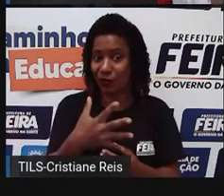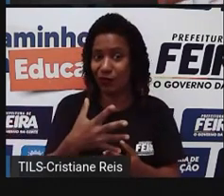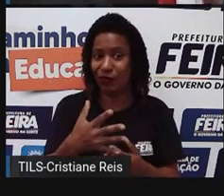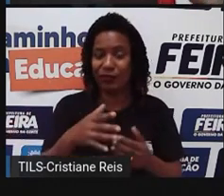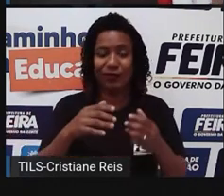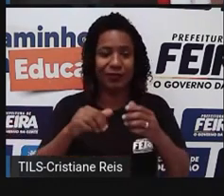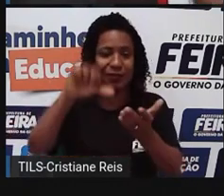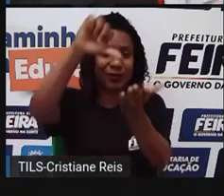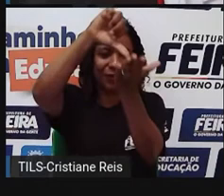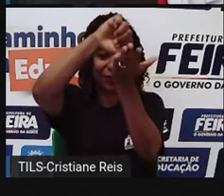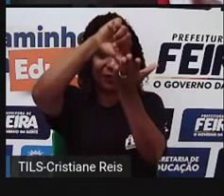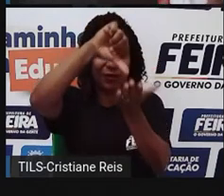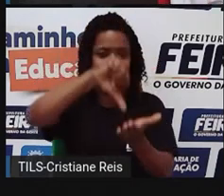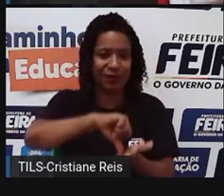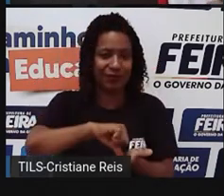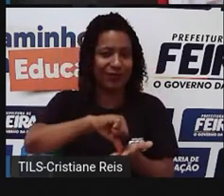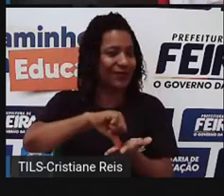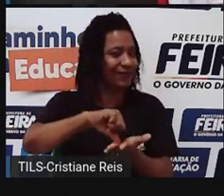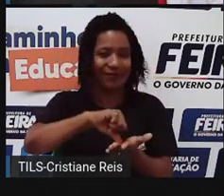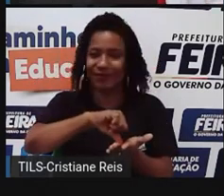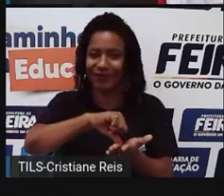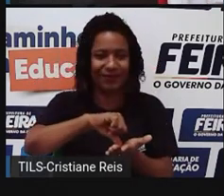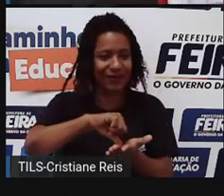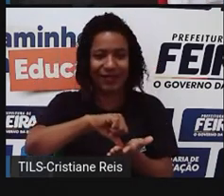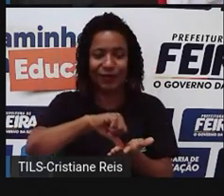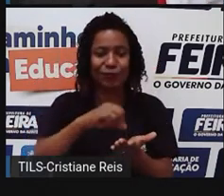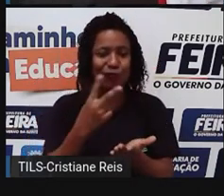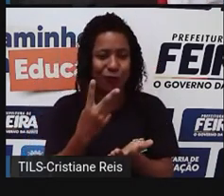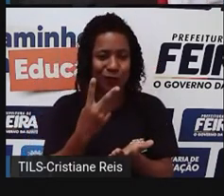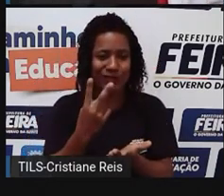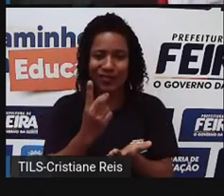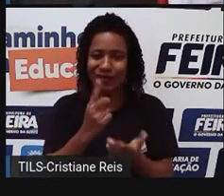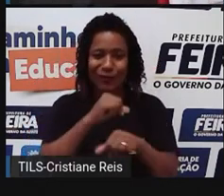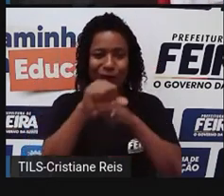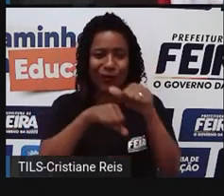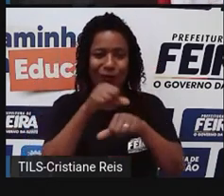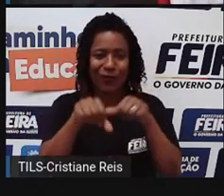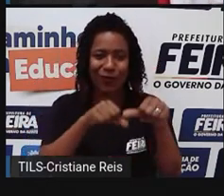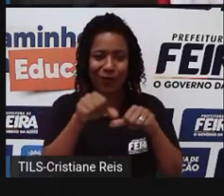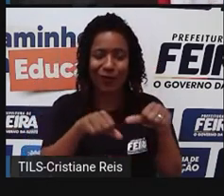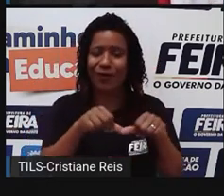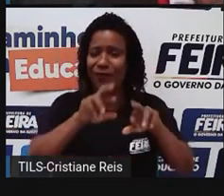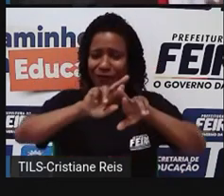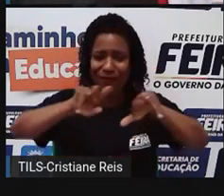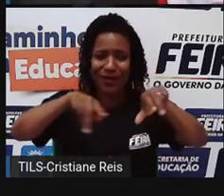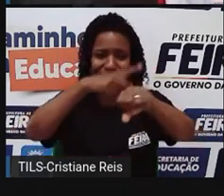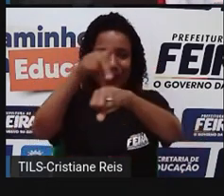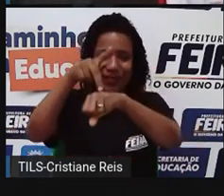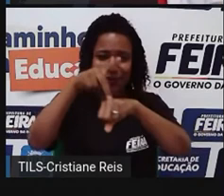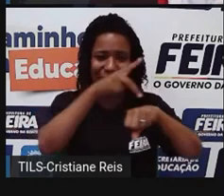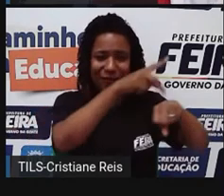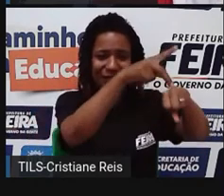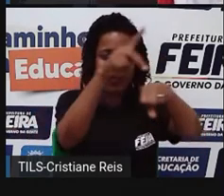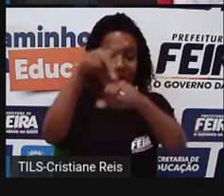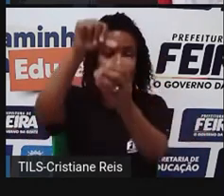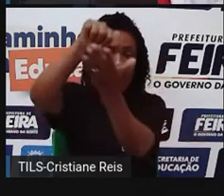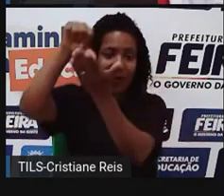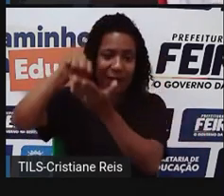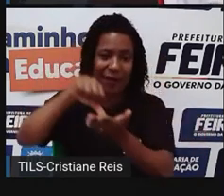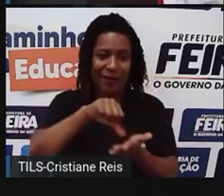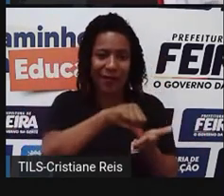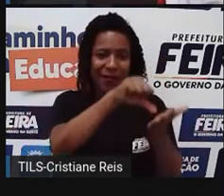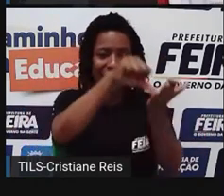ou seja, não tinha mais dois polos, eu já passei a ter vários polos. E aí, outras zonas de interesses começaram a surgir, como a